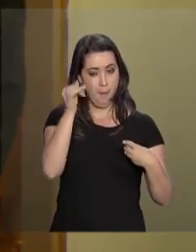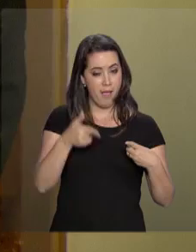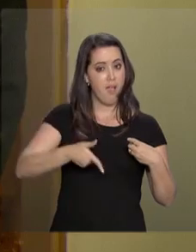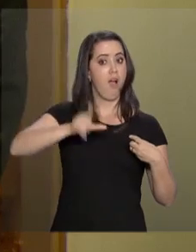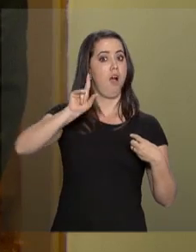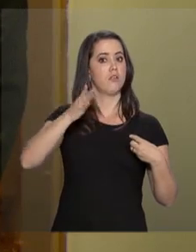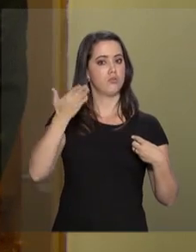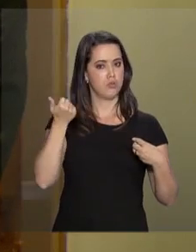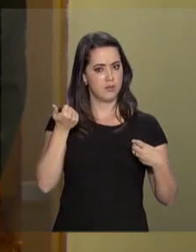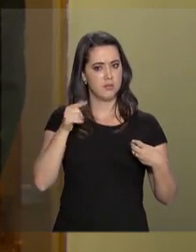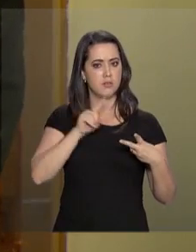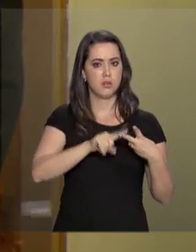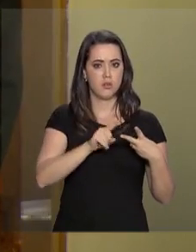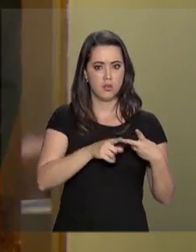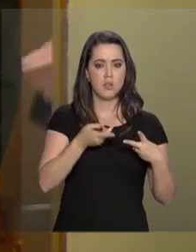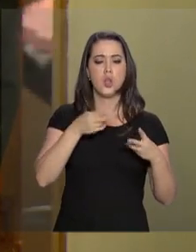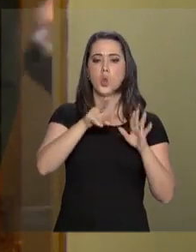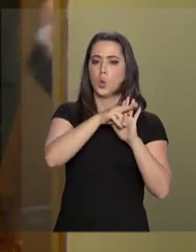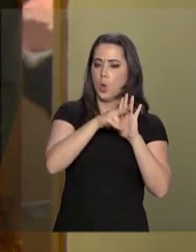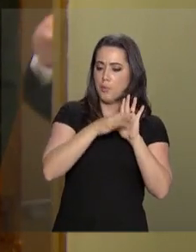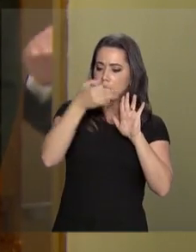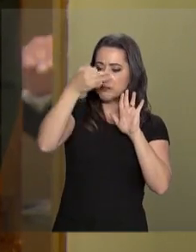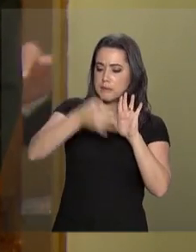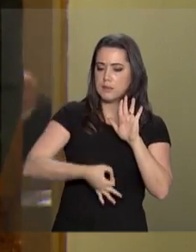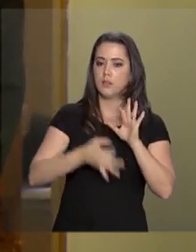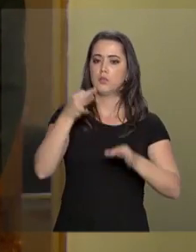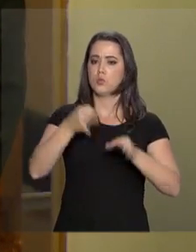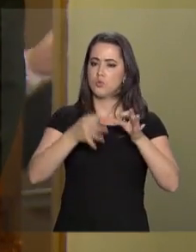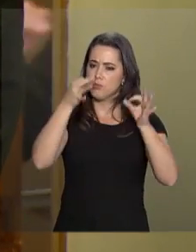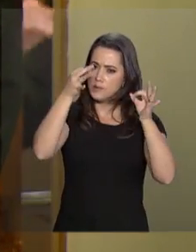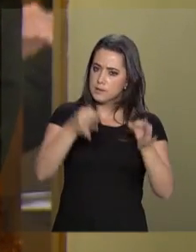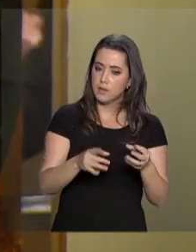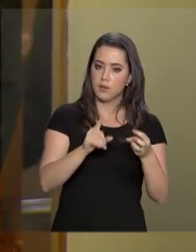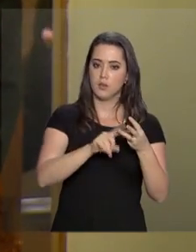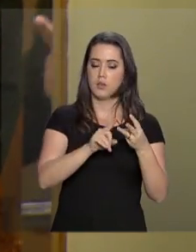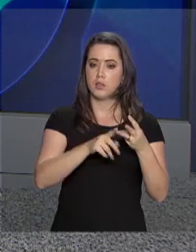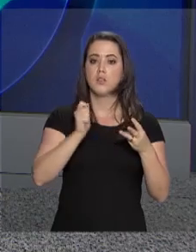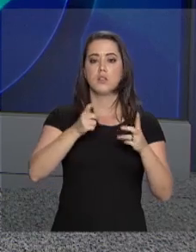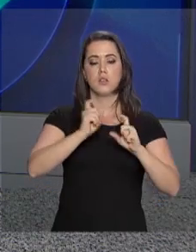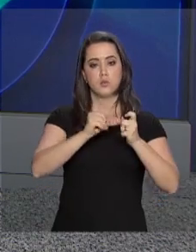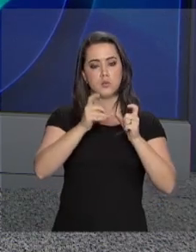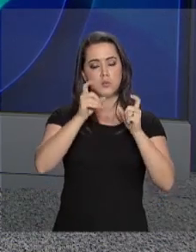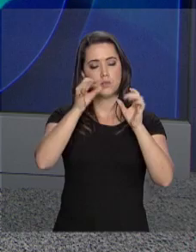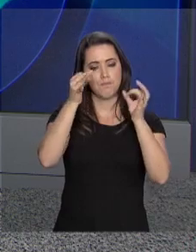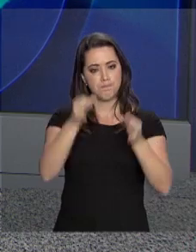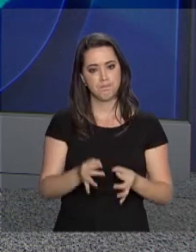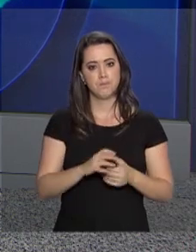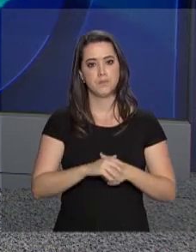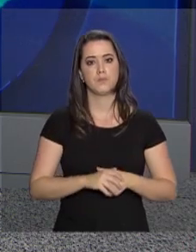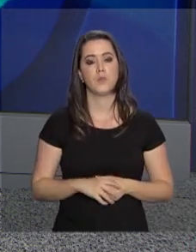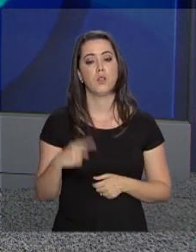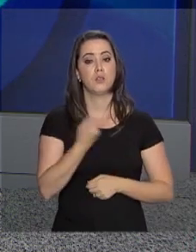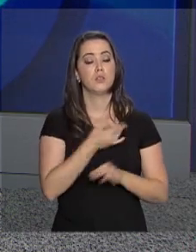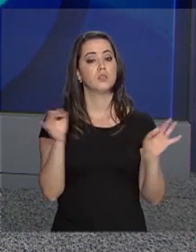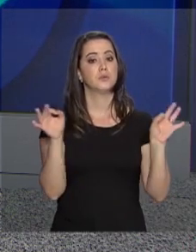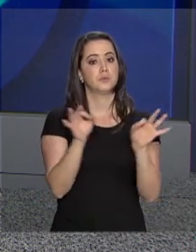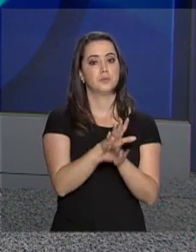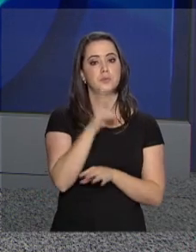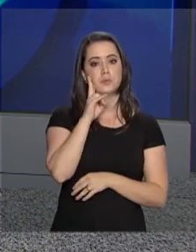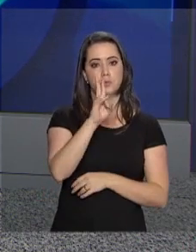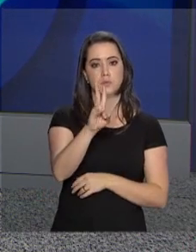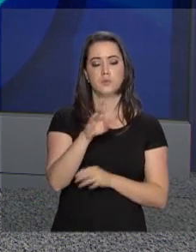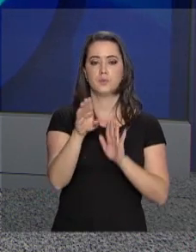Previsibilidade, estabilidade regulatória e jurídica e governança. A gente fica por aqui. Você